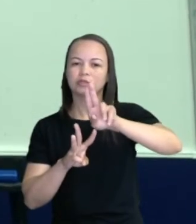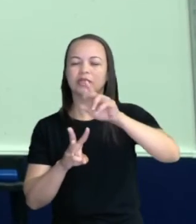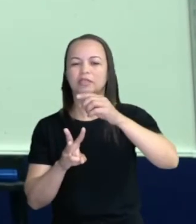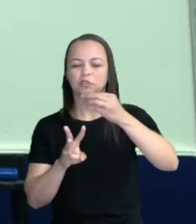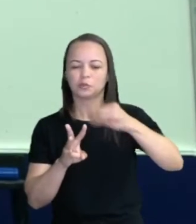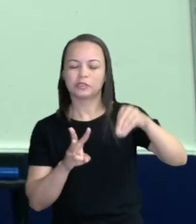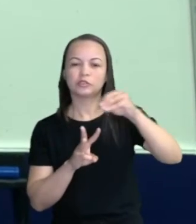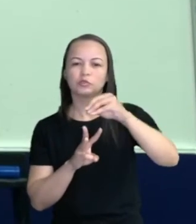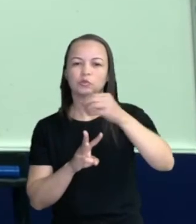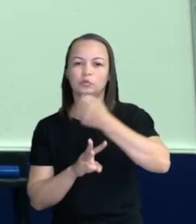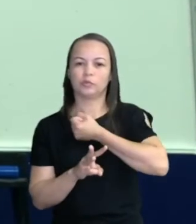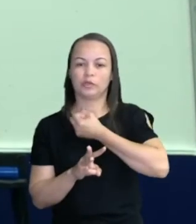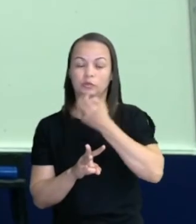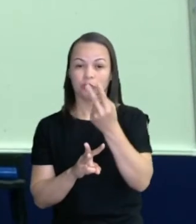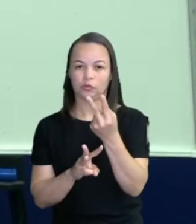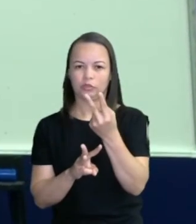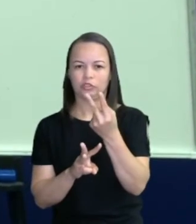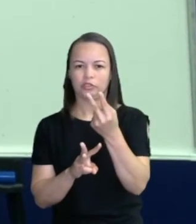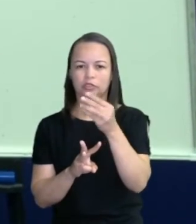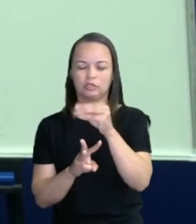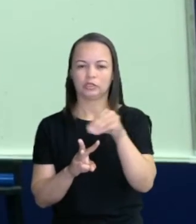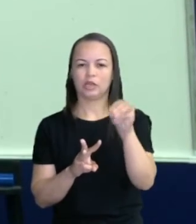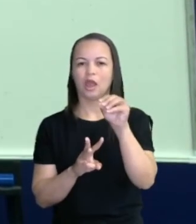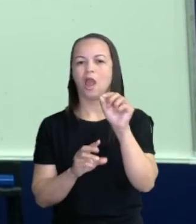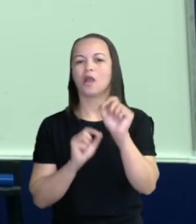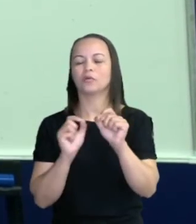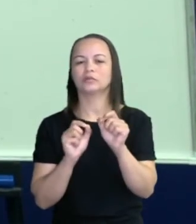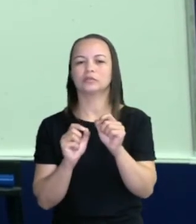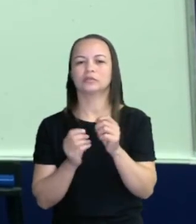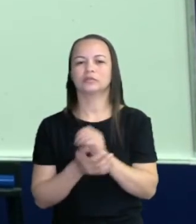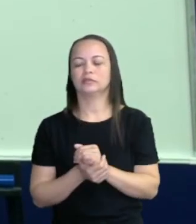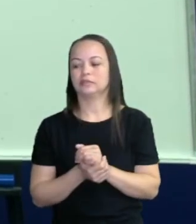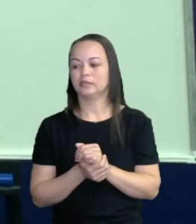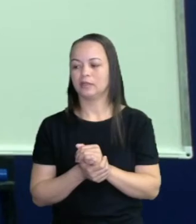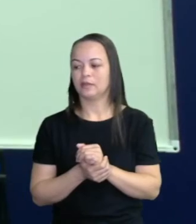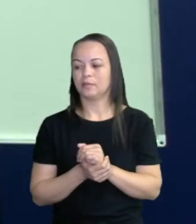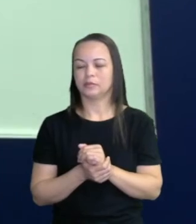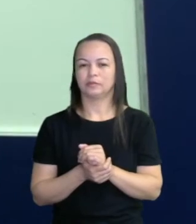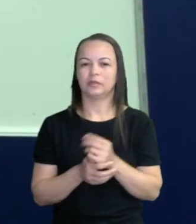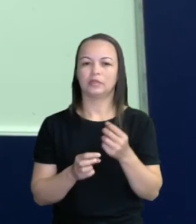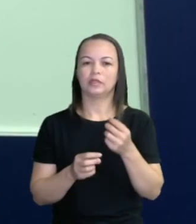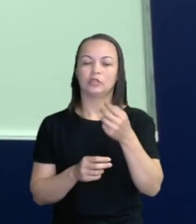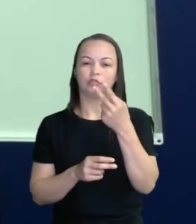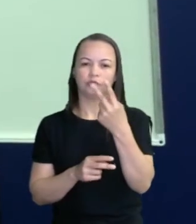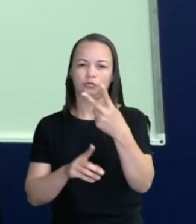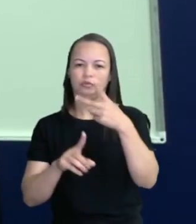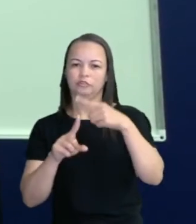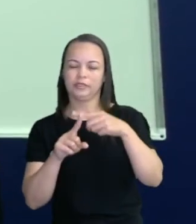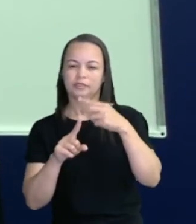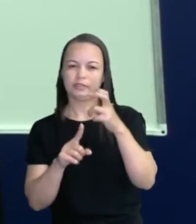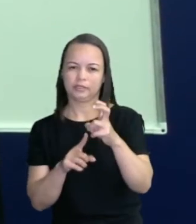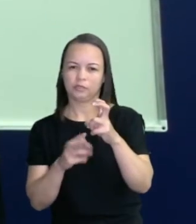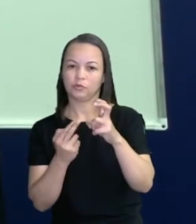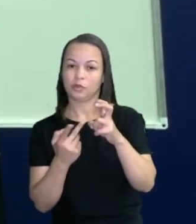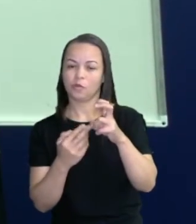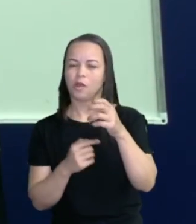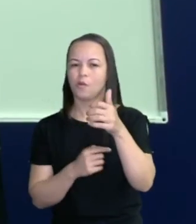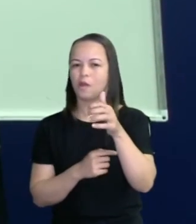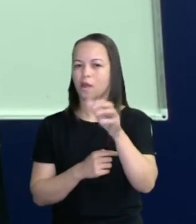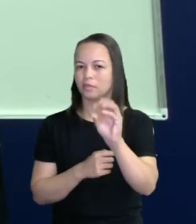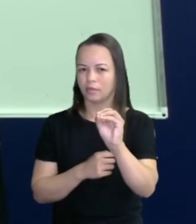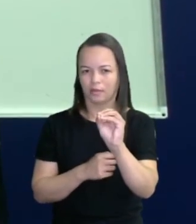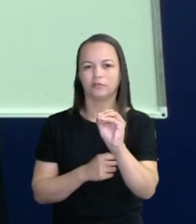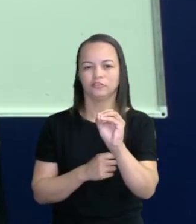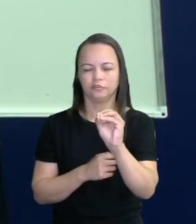algarismo dois, que é quem eu quero multiplicar esse número, multiplicar a dezena. Duas vezes cinco, dez.